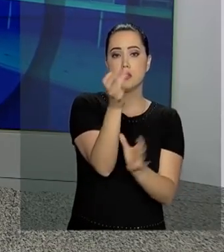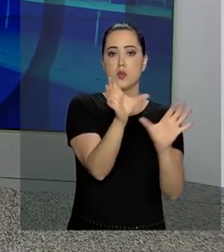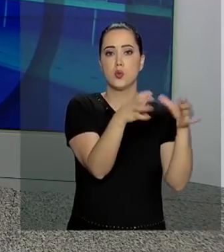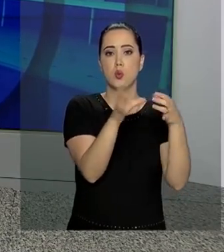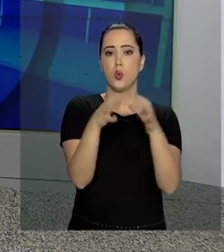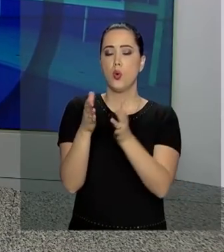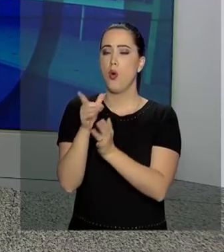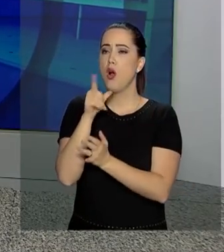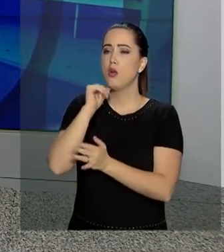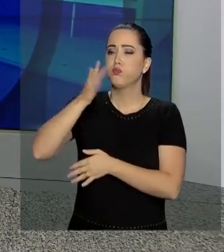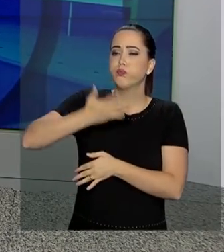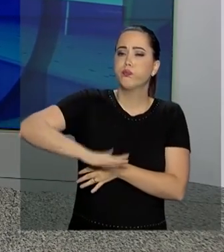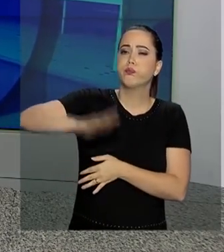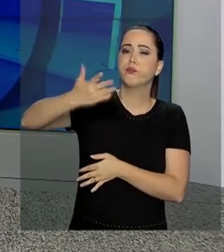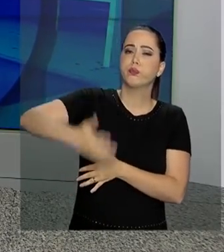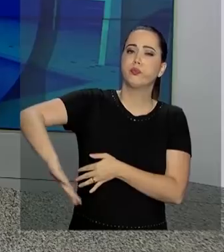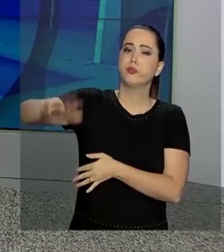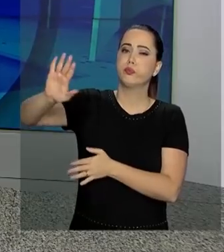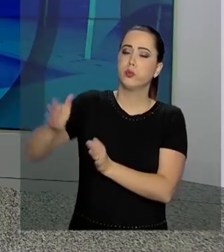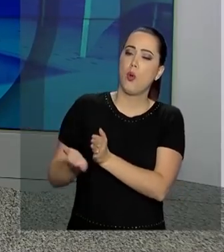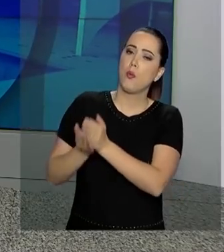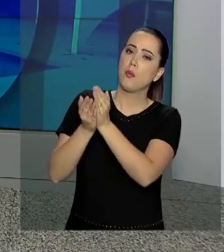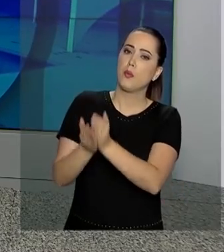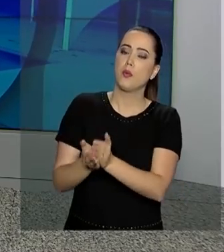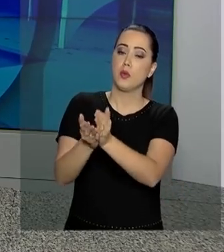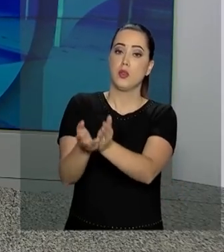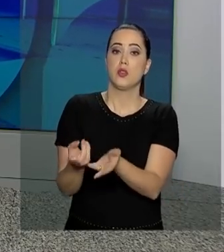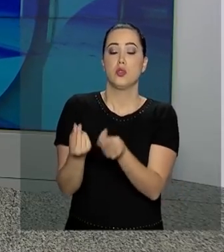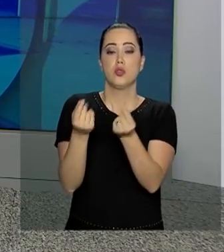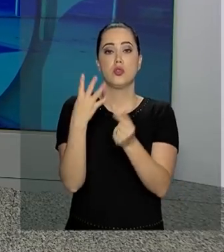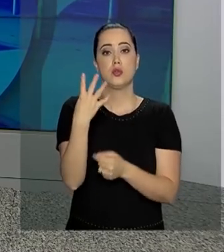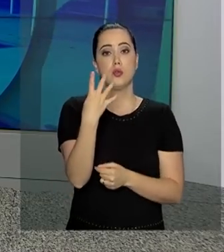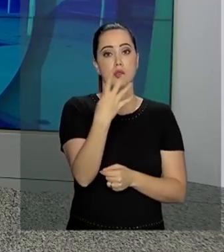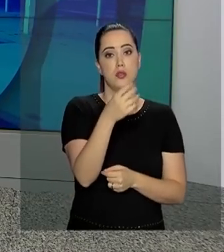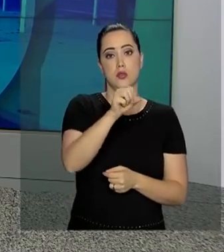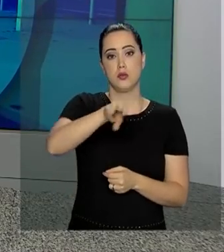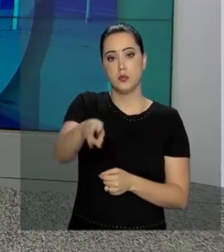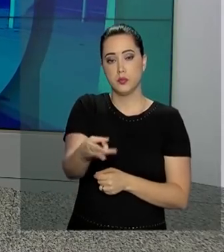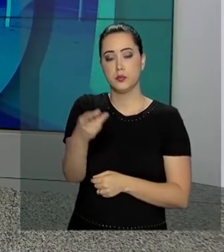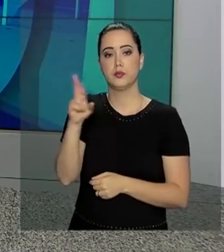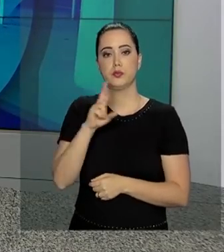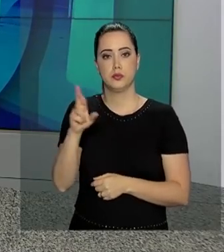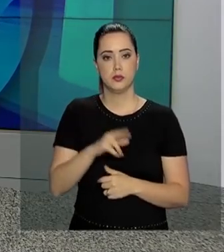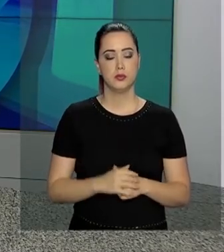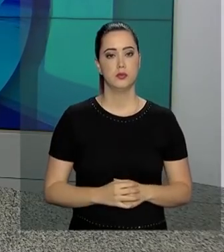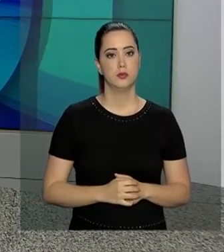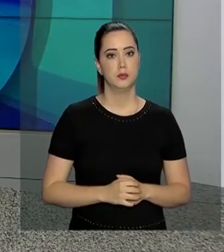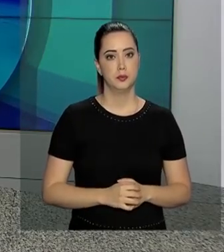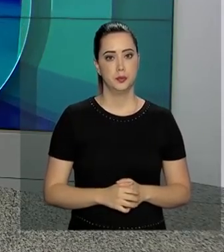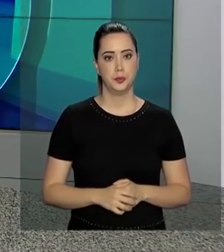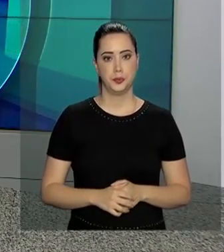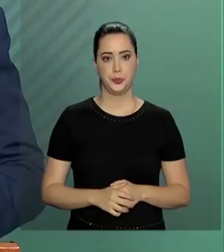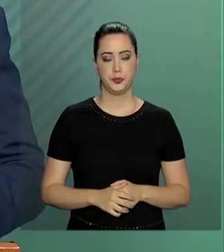áreas portuárias no Pará, que rendeu ao governo 448 milhões de reais.